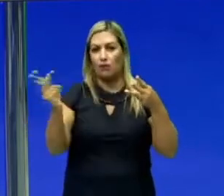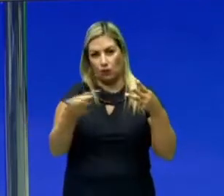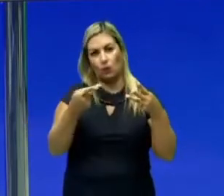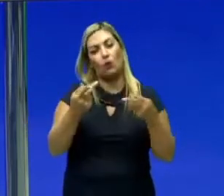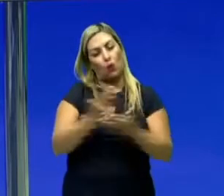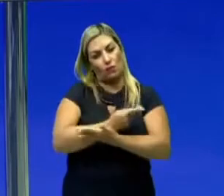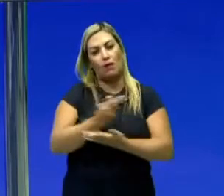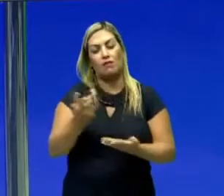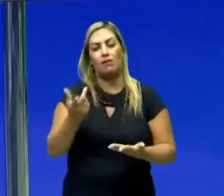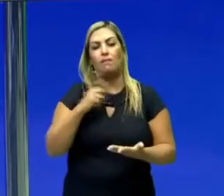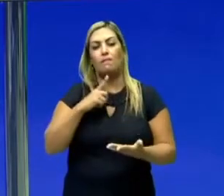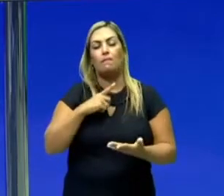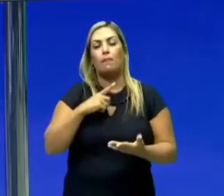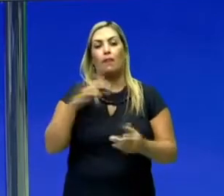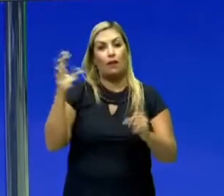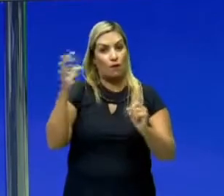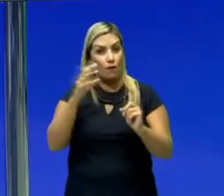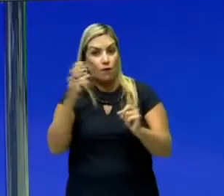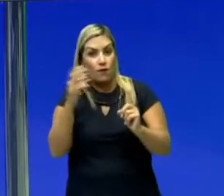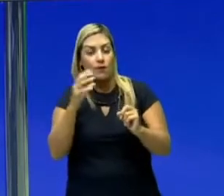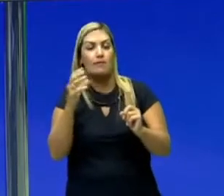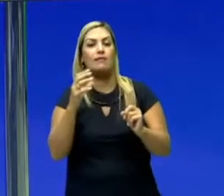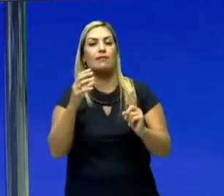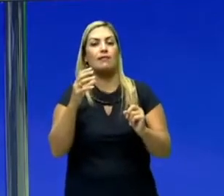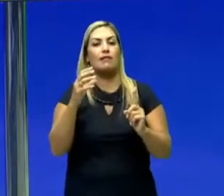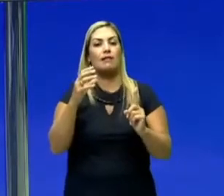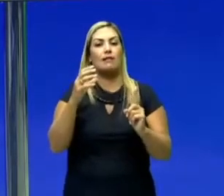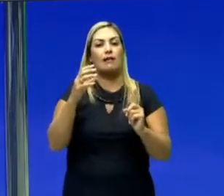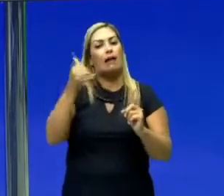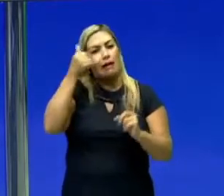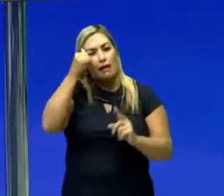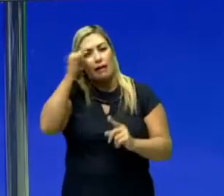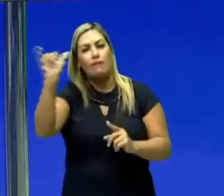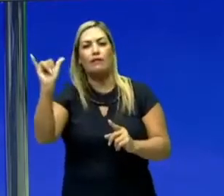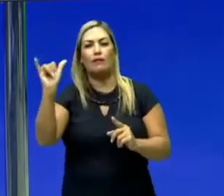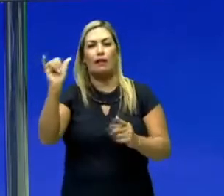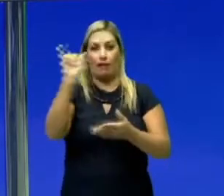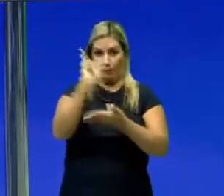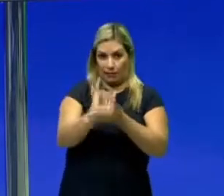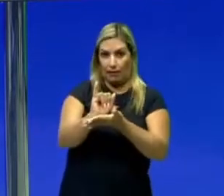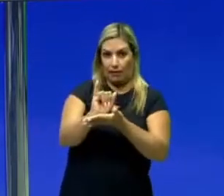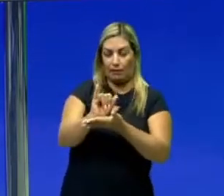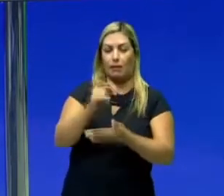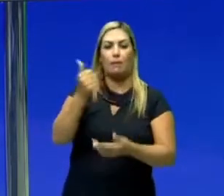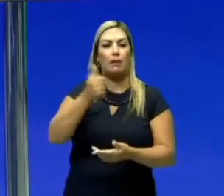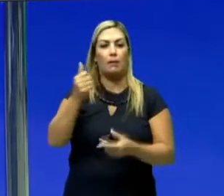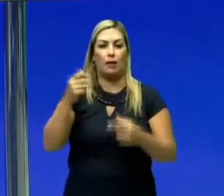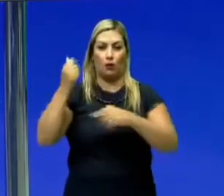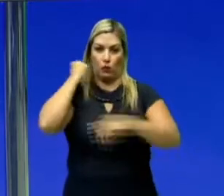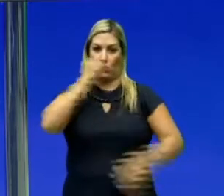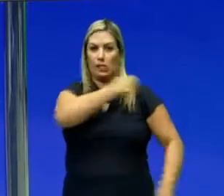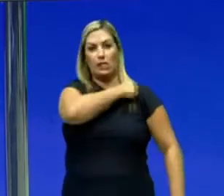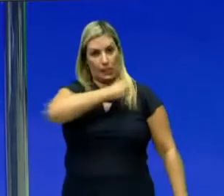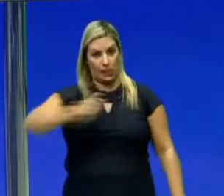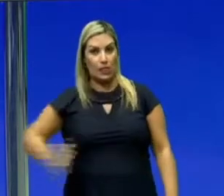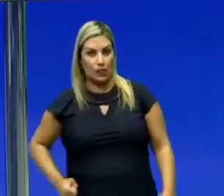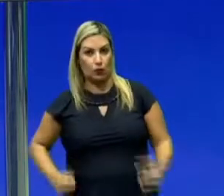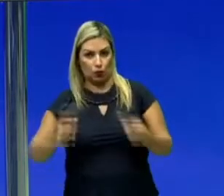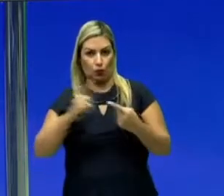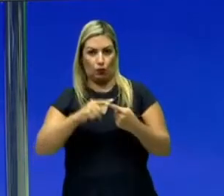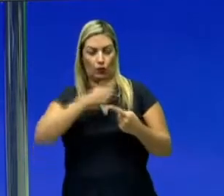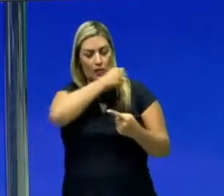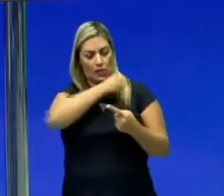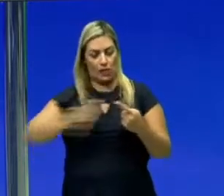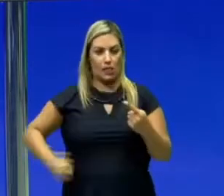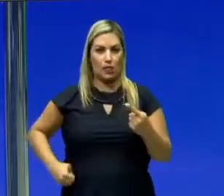influenciar tentando evitar a inércia. Primeiro, cinto segurança. O carro